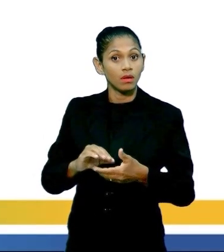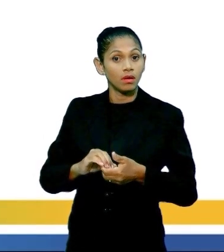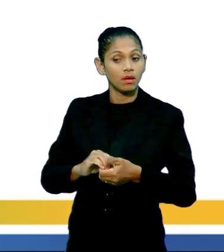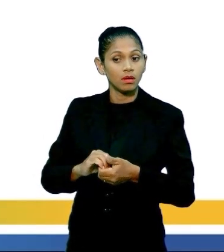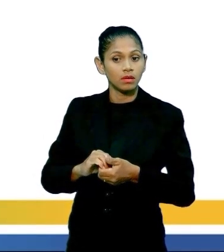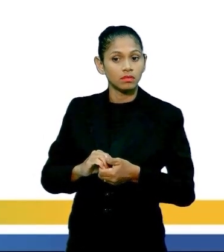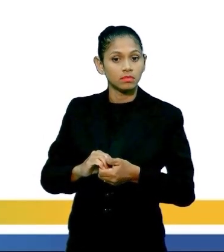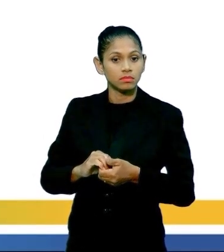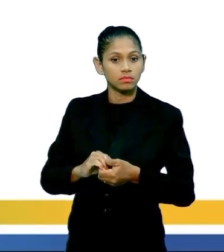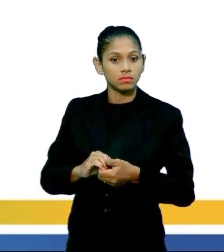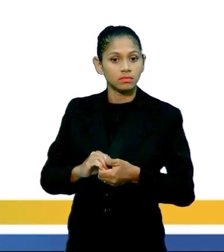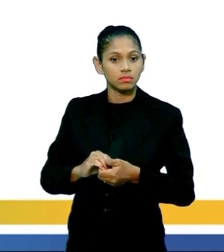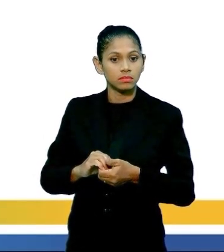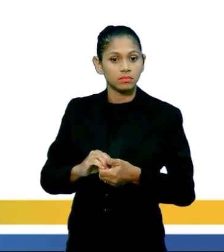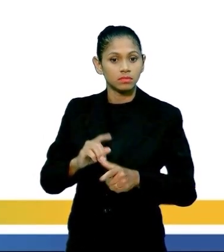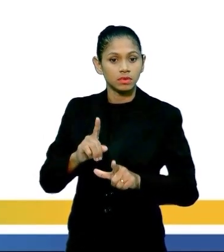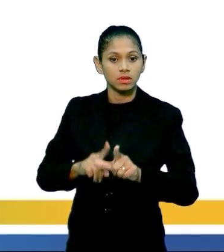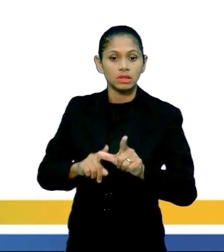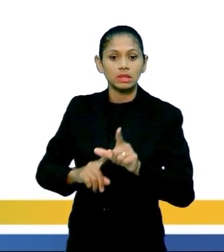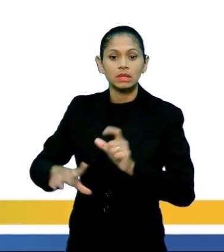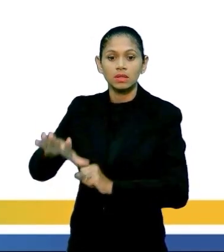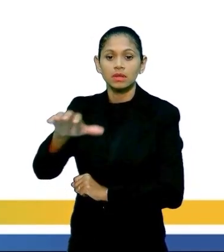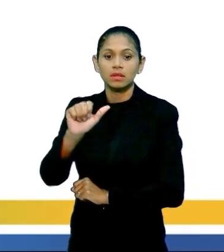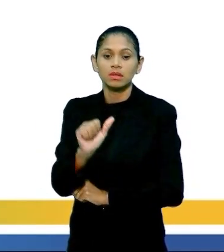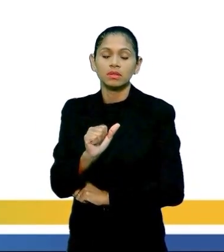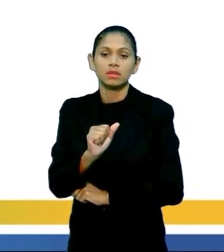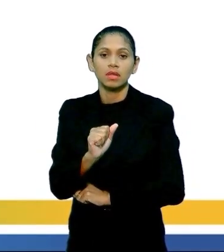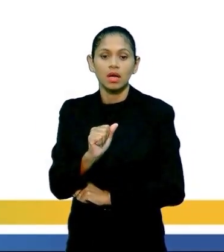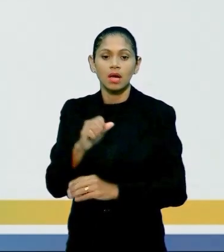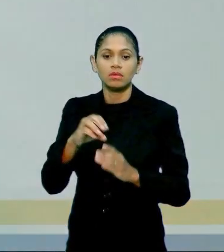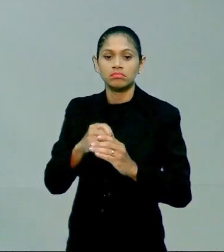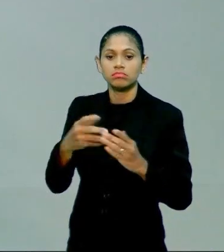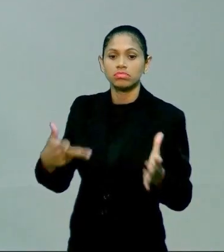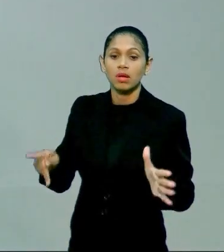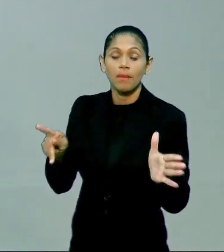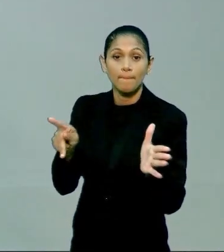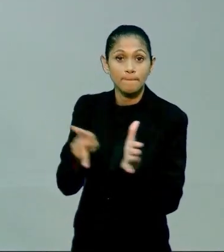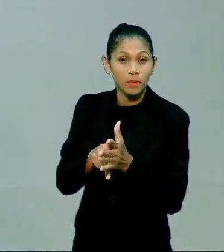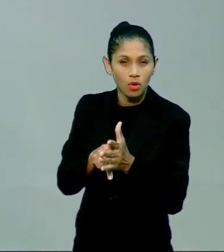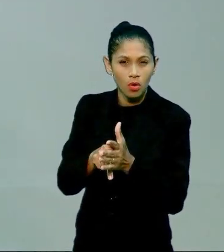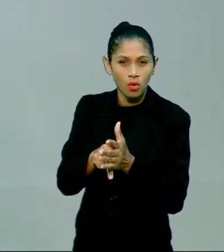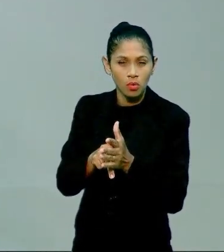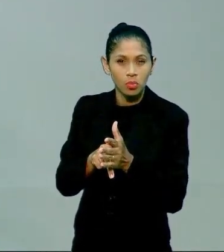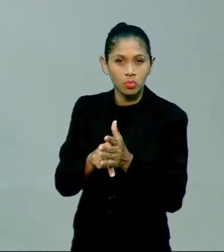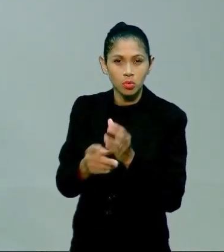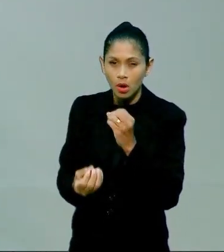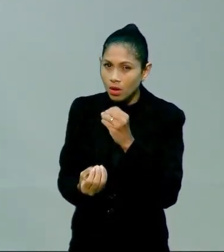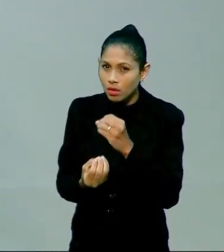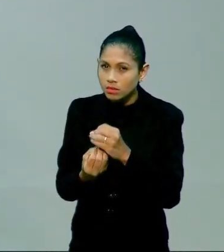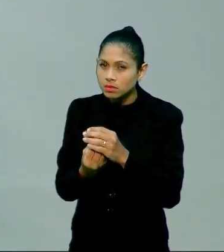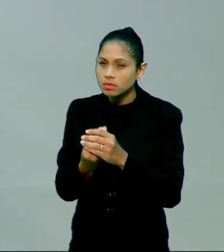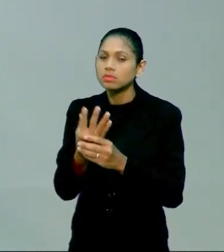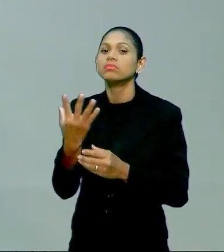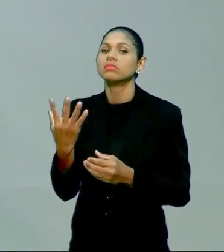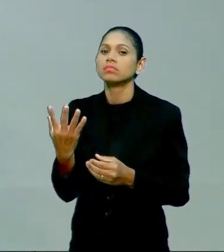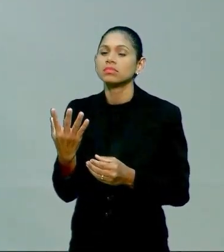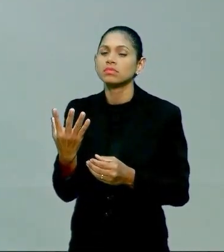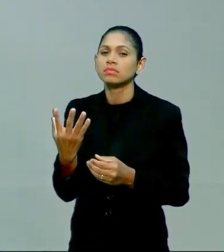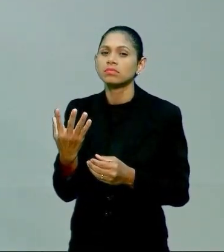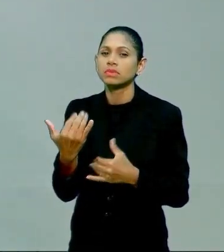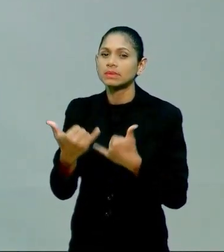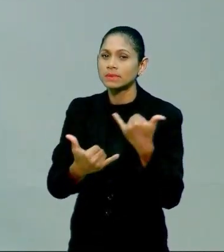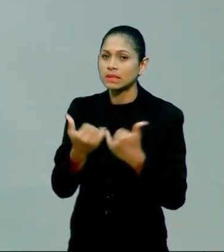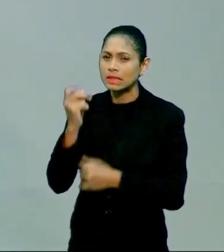comportam caráter competitivo que se assemelham às suas origens as brincadeiras elas são sempre competitivas